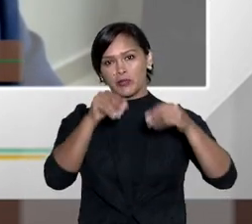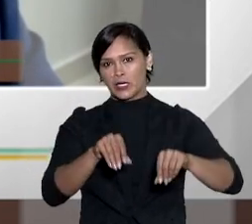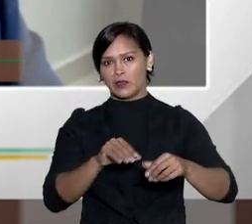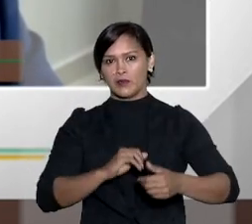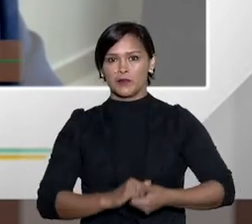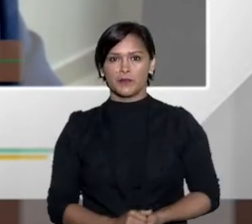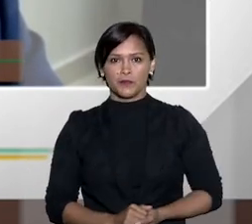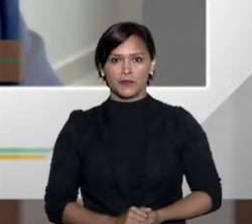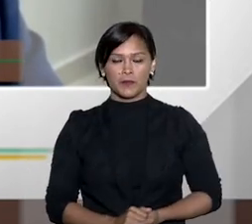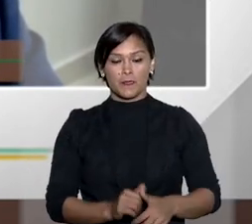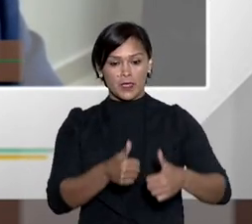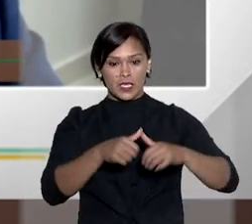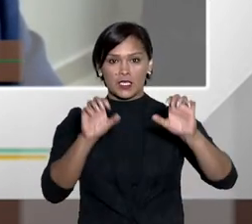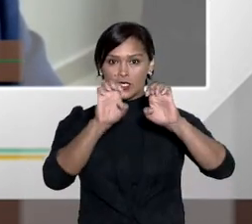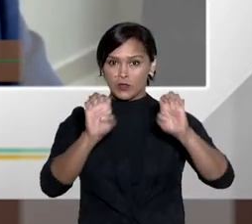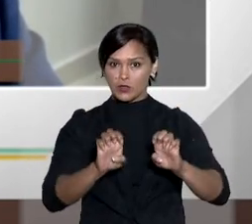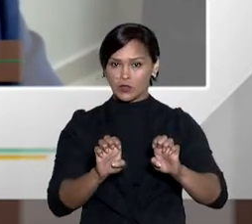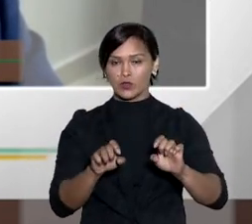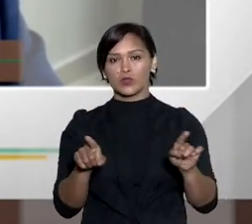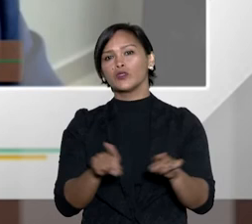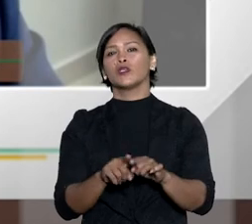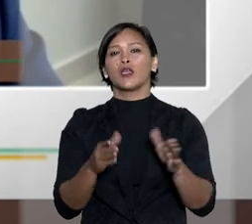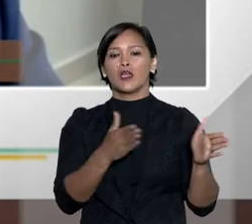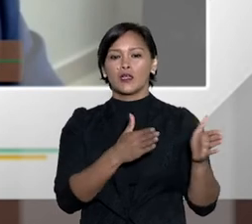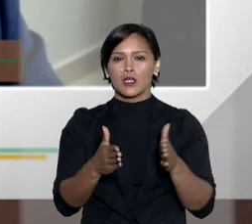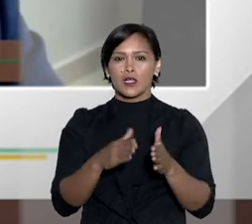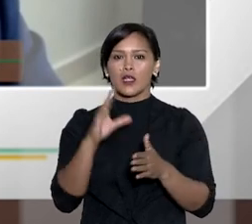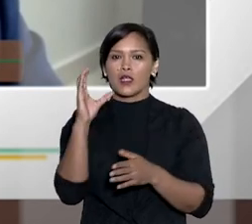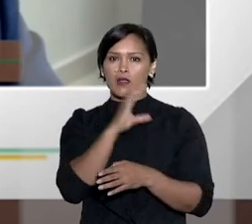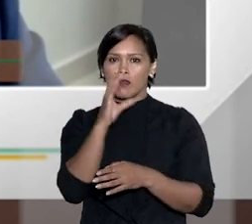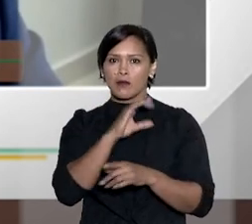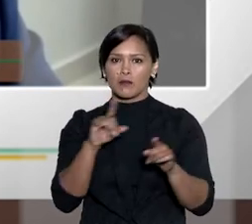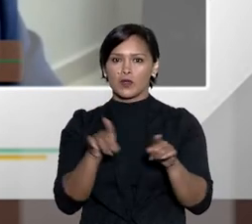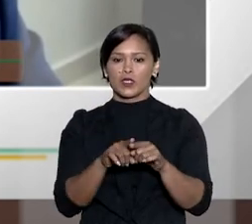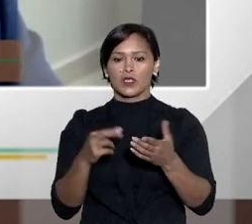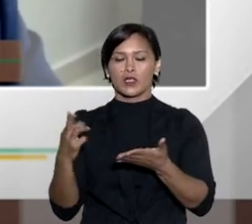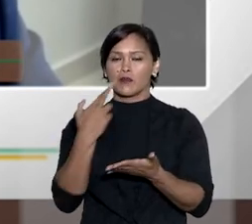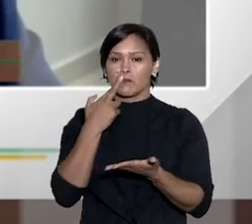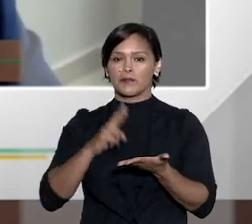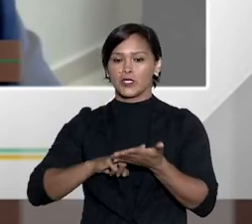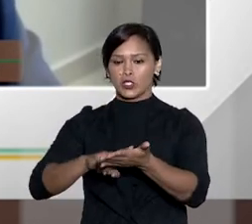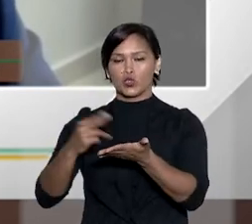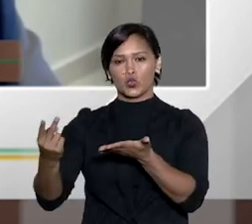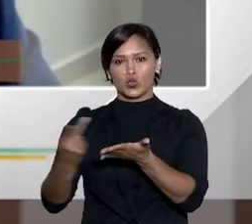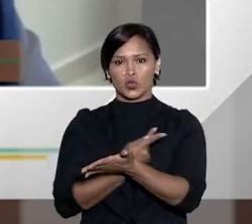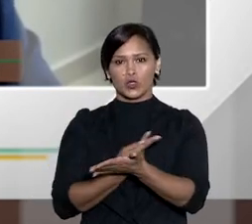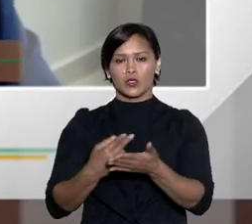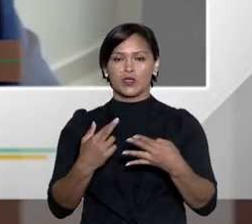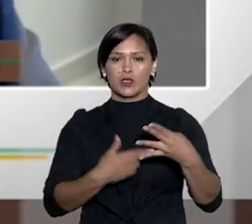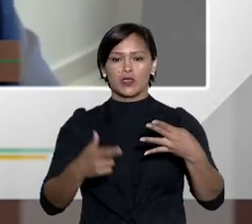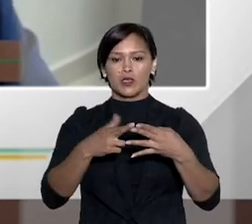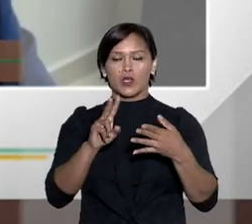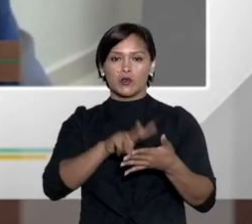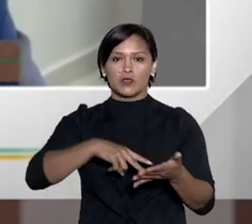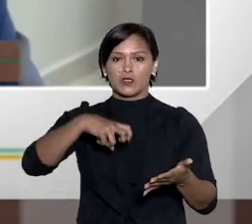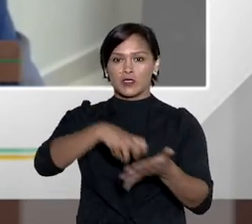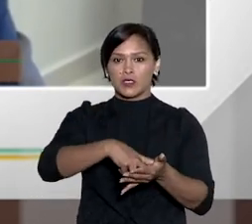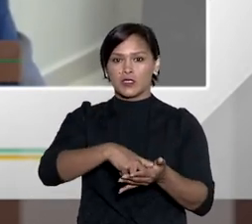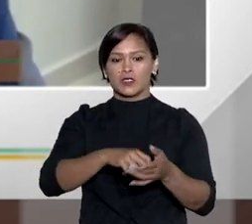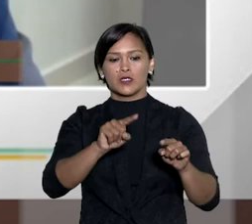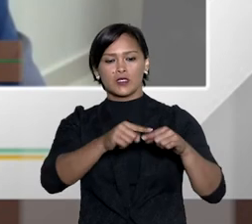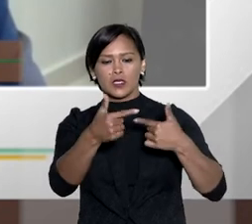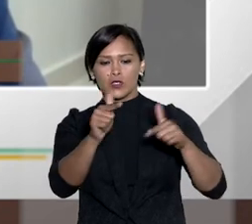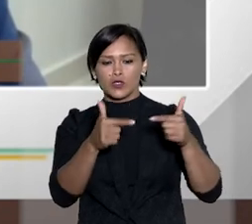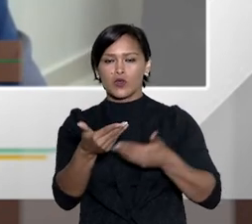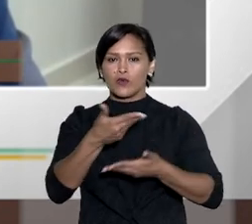final contra a sentença caso perca a causa né então essa estrutura e recorribilidade das decisões interlocutórias